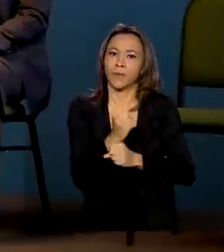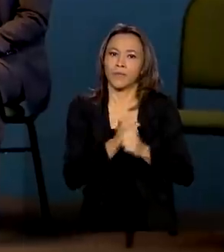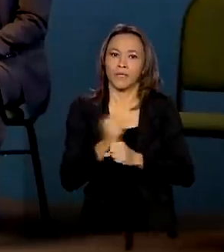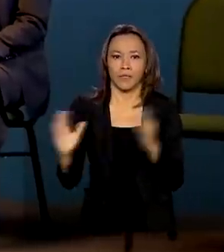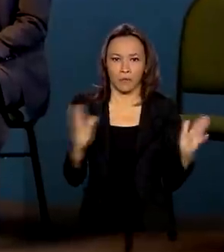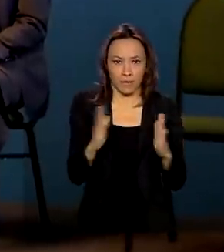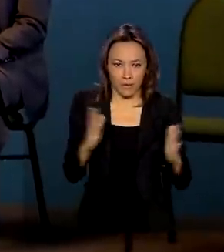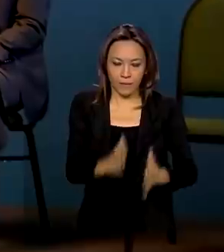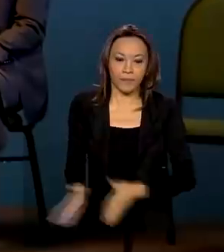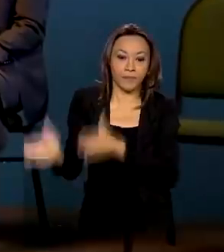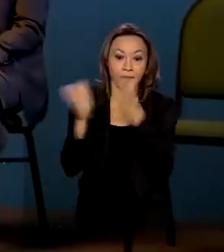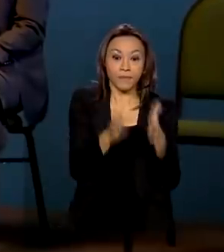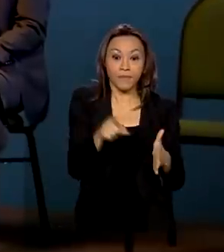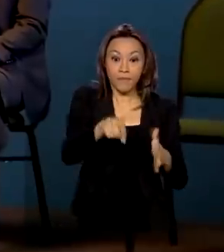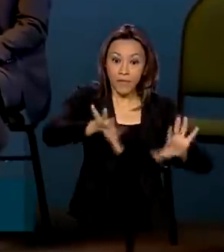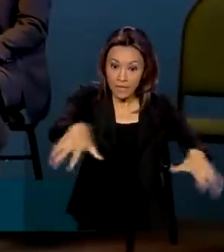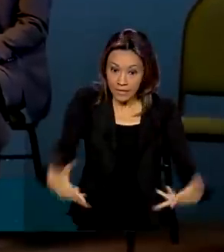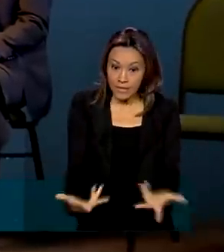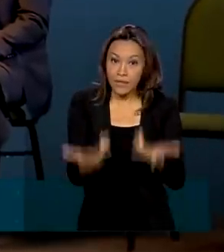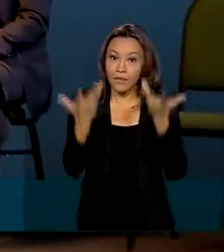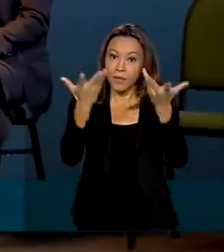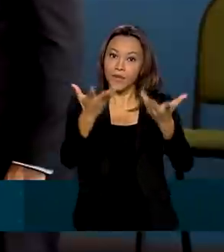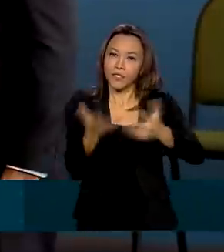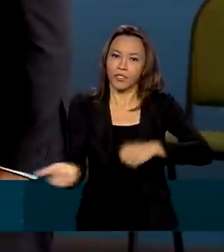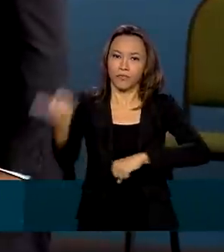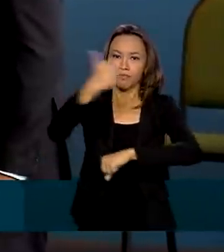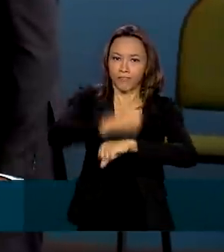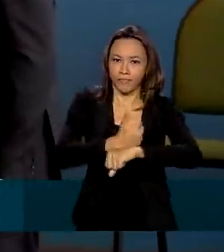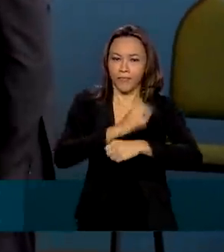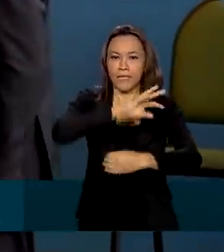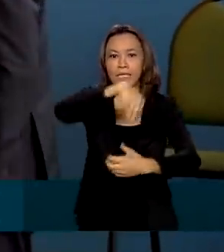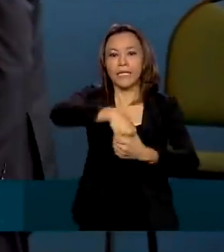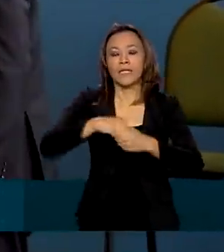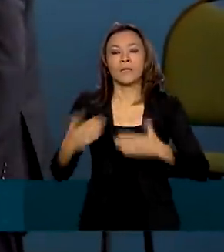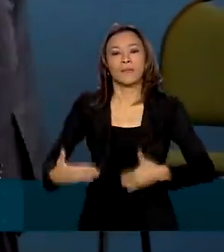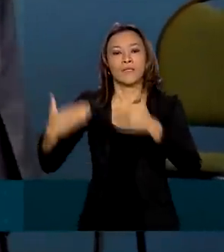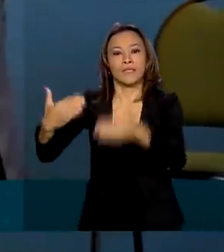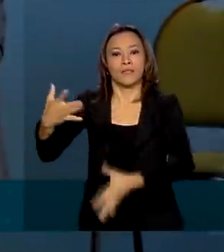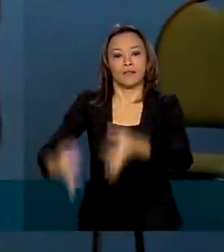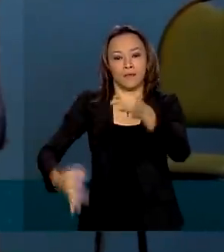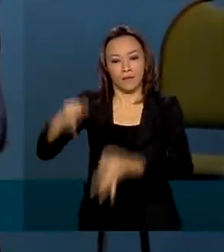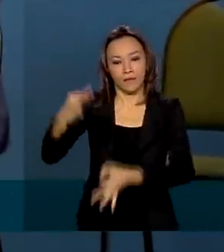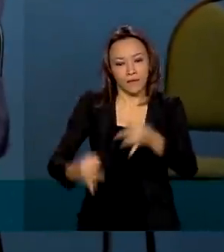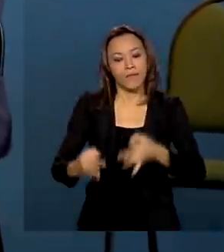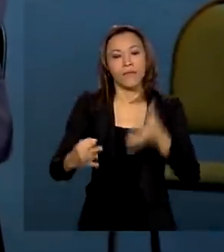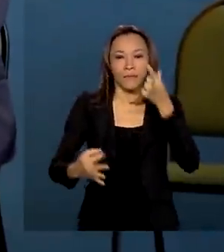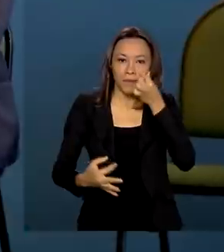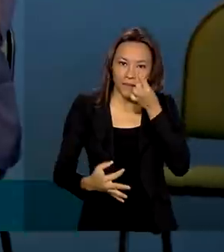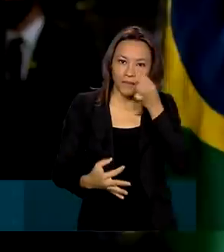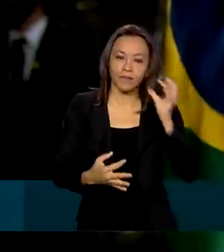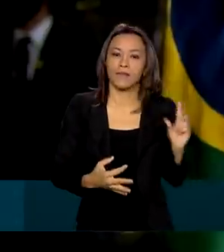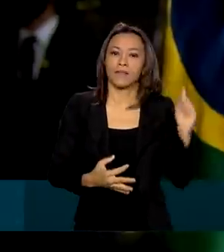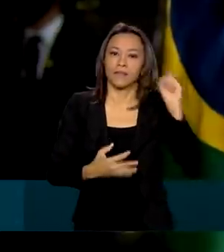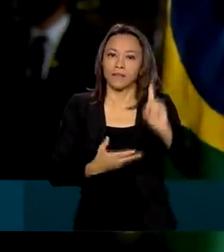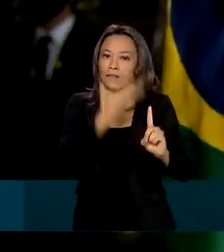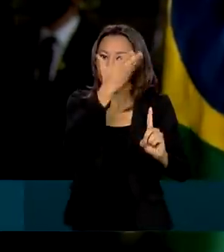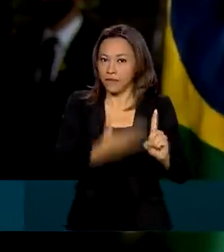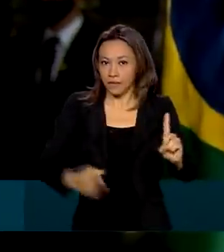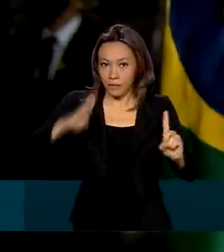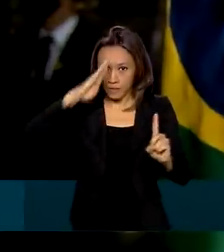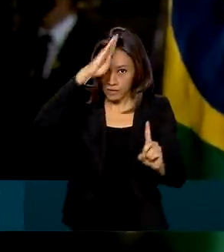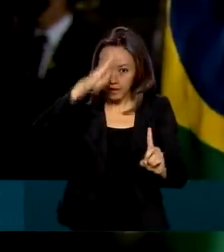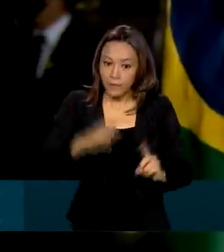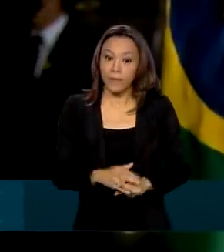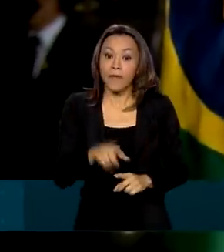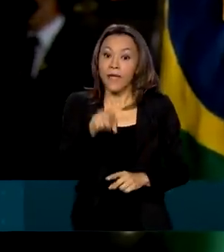A cerimônia de posse foi no Ministério da Justiça e contou com a presença do presidente Jair Bolsonaro. A Defensoria Pública da